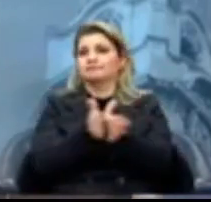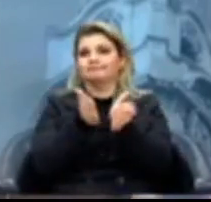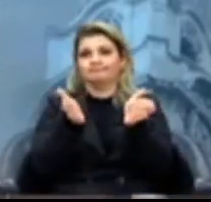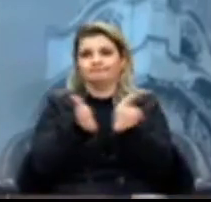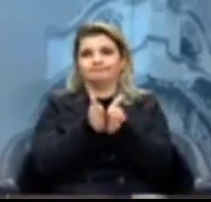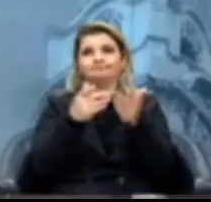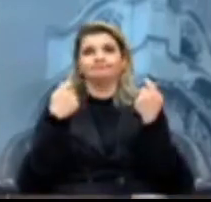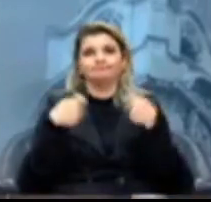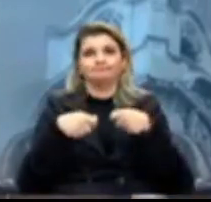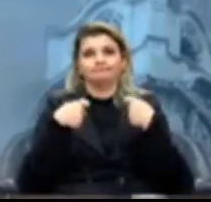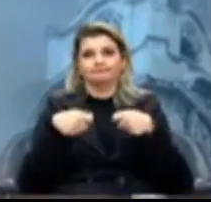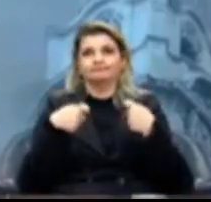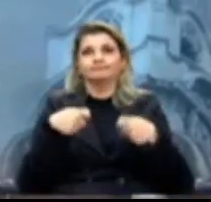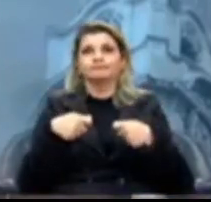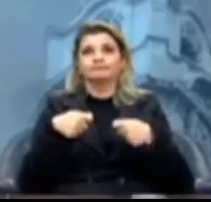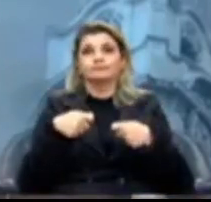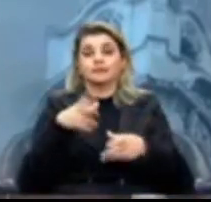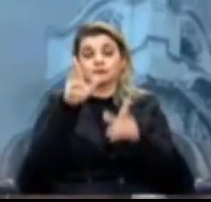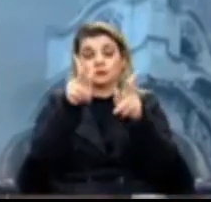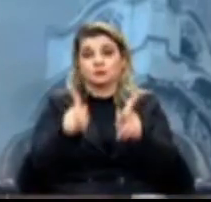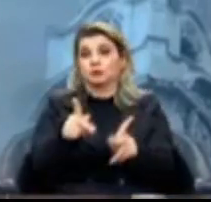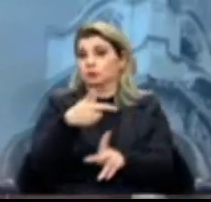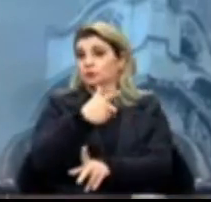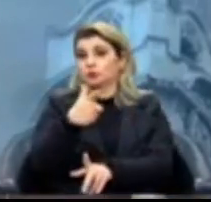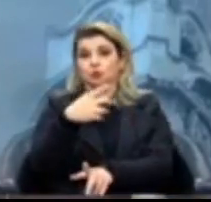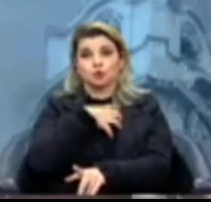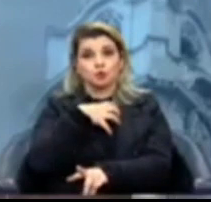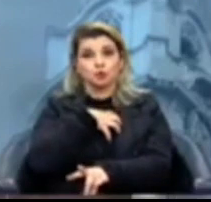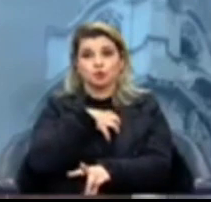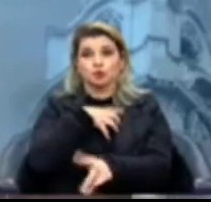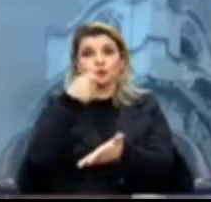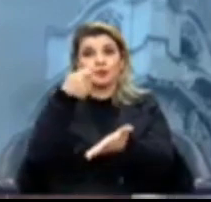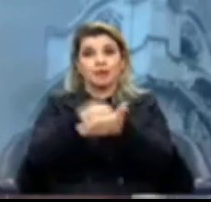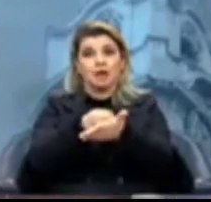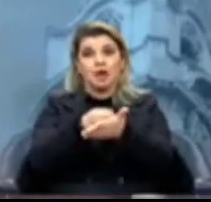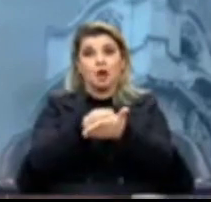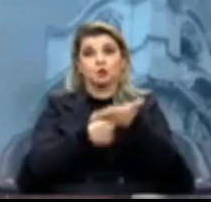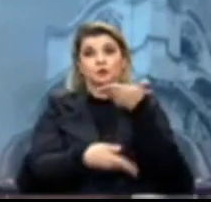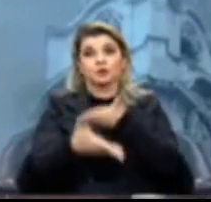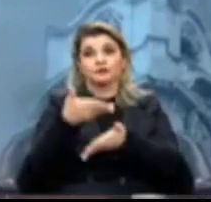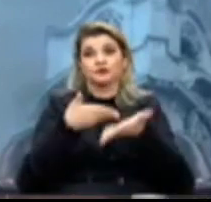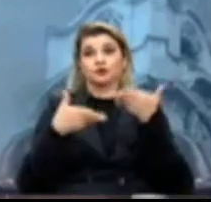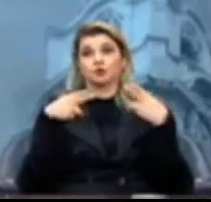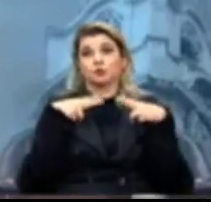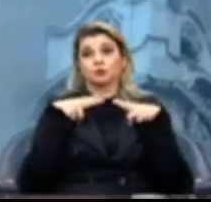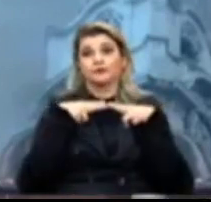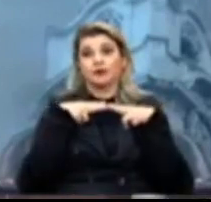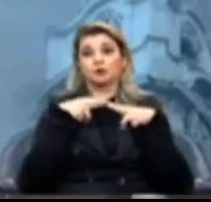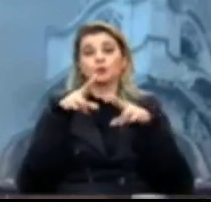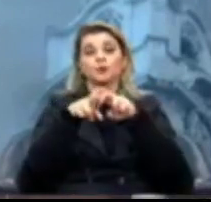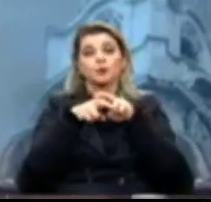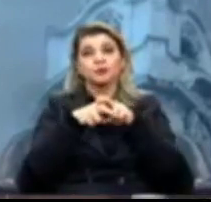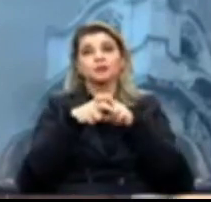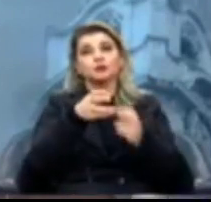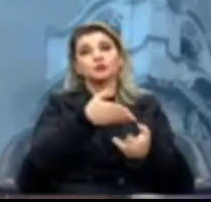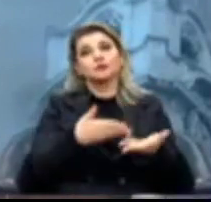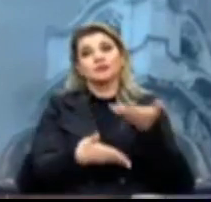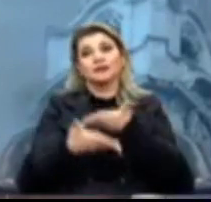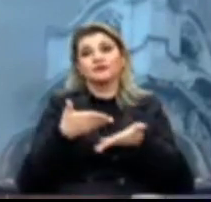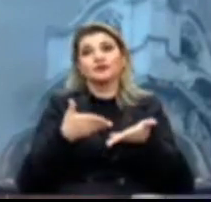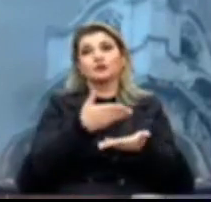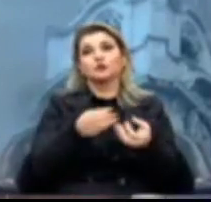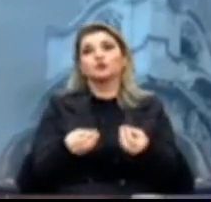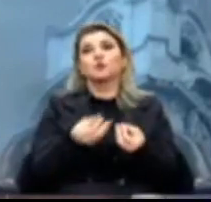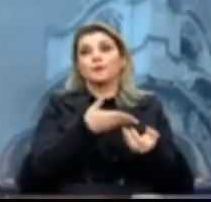que são aqueles que não têm condições de pagar o serviço privado. Por isso, o serviço público fornece esses bens,